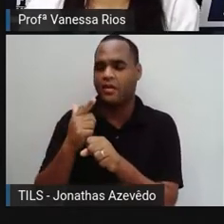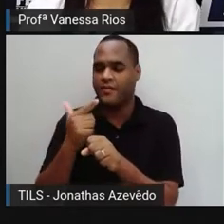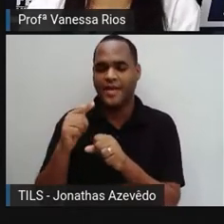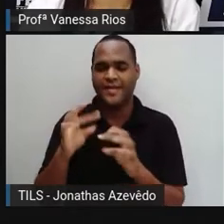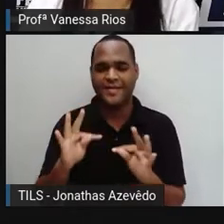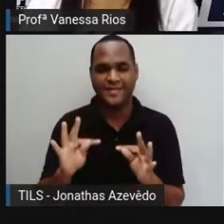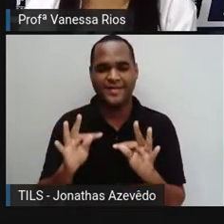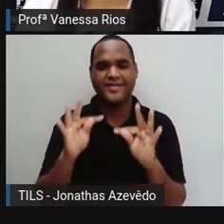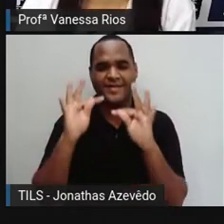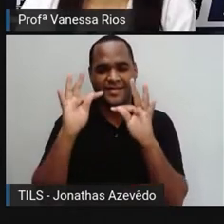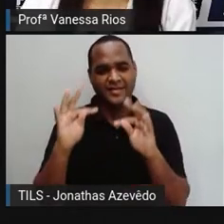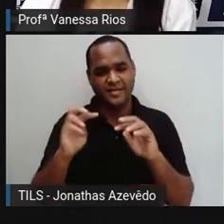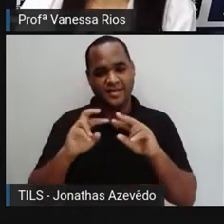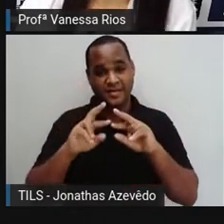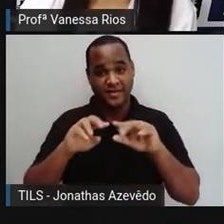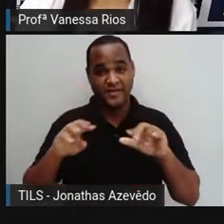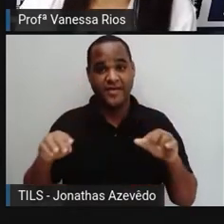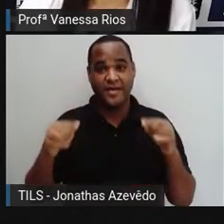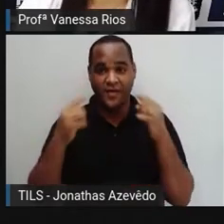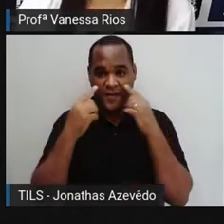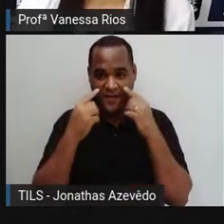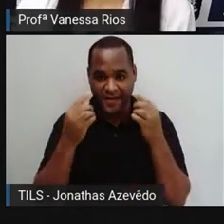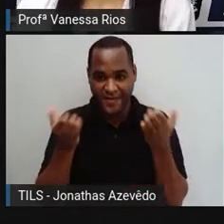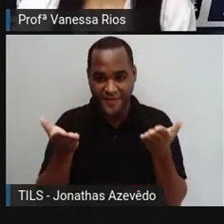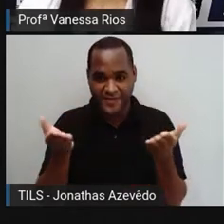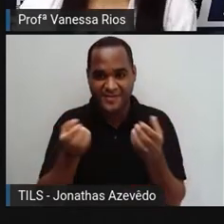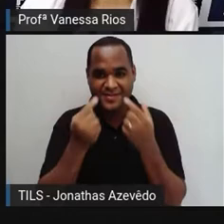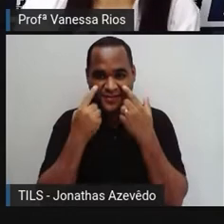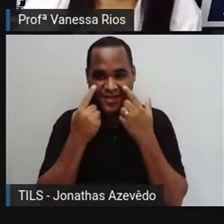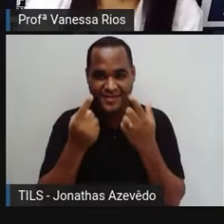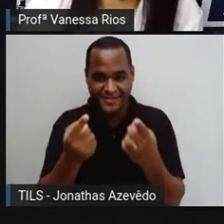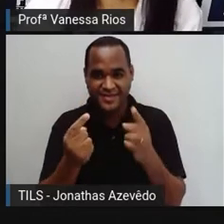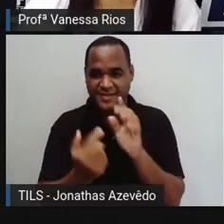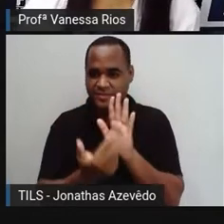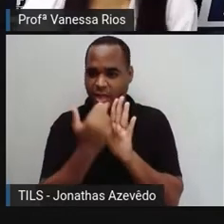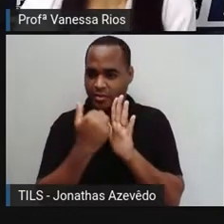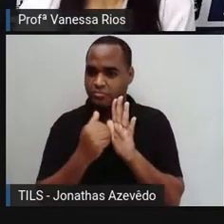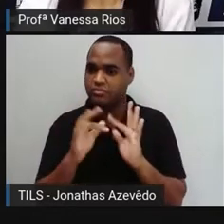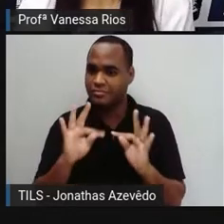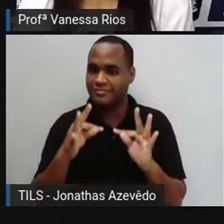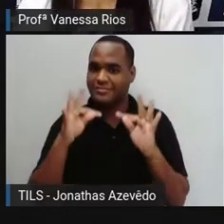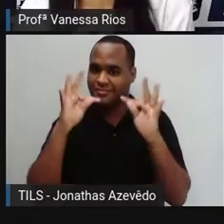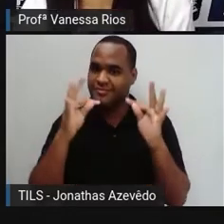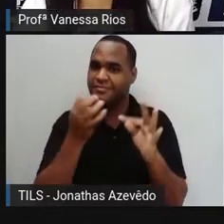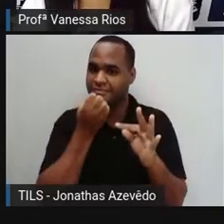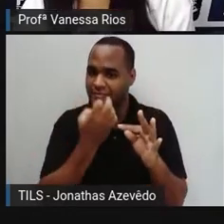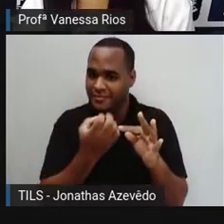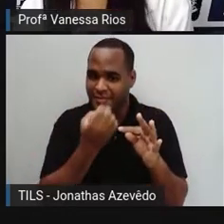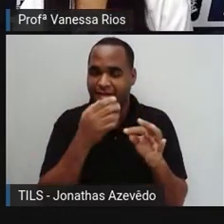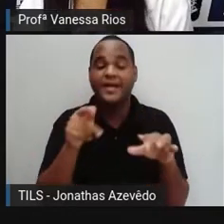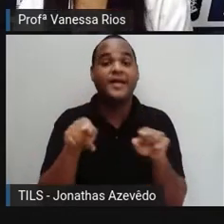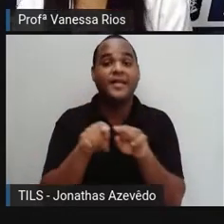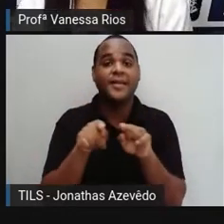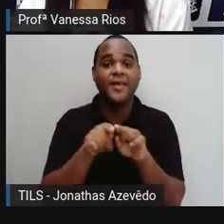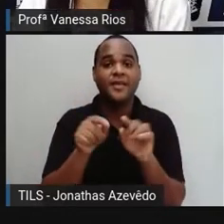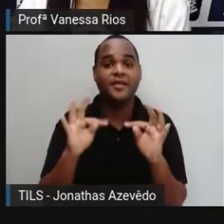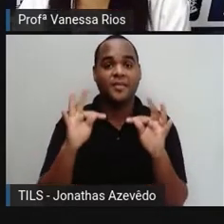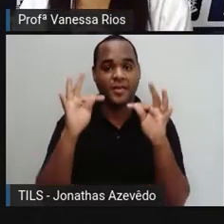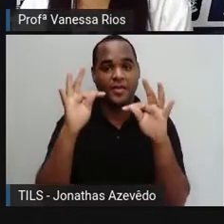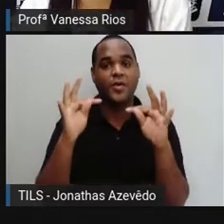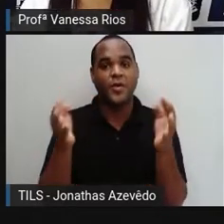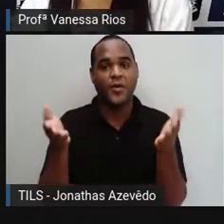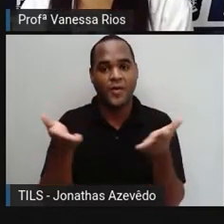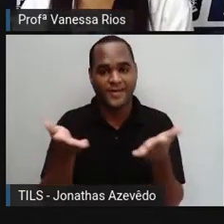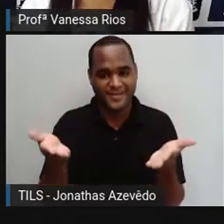tecnologias que observamos nesta imagem, nem tampouco as tecnologias que temos nas